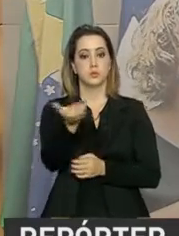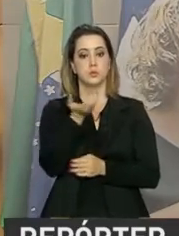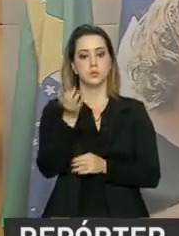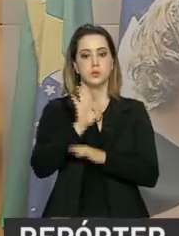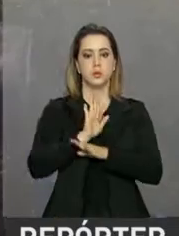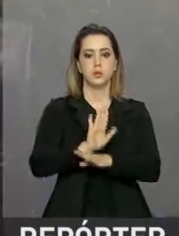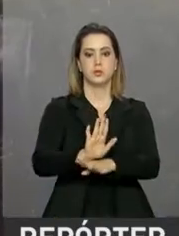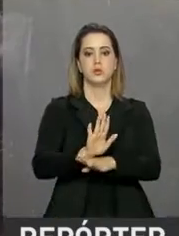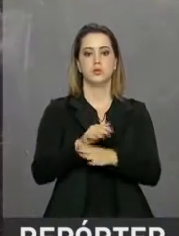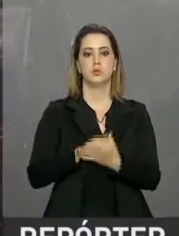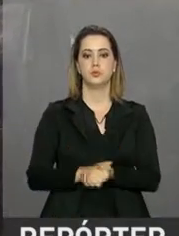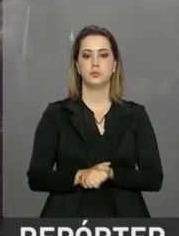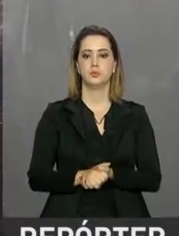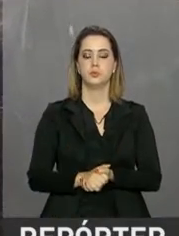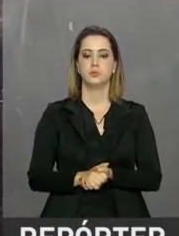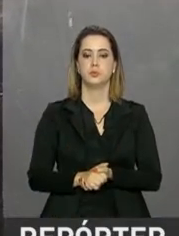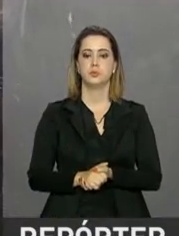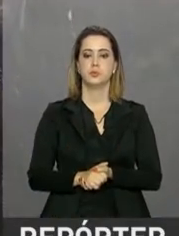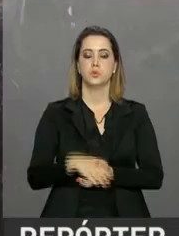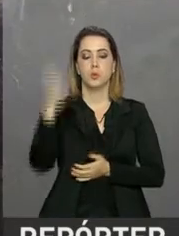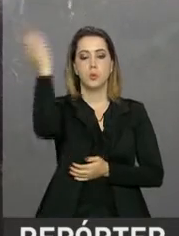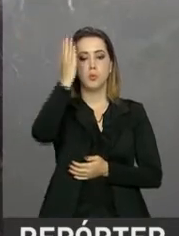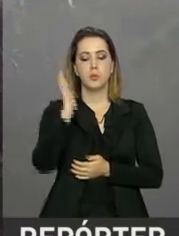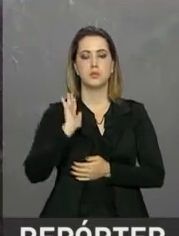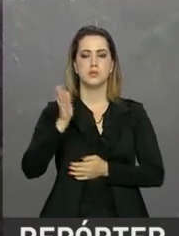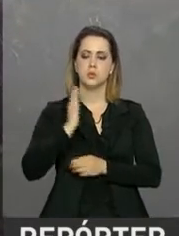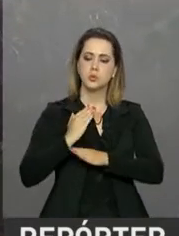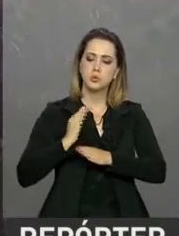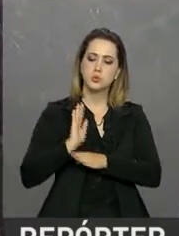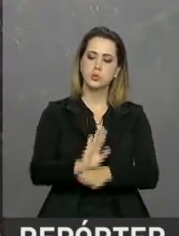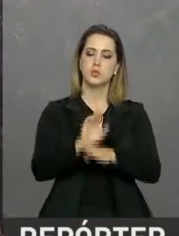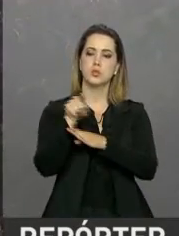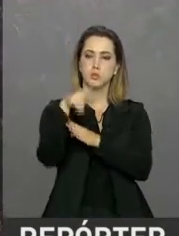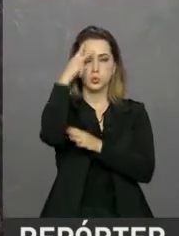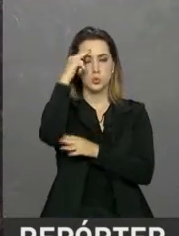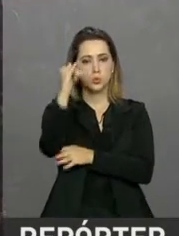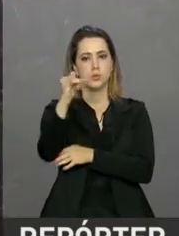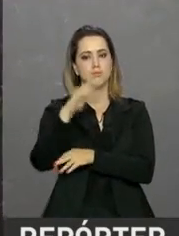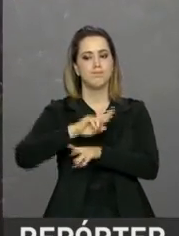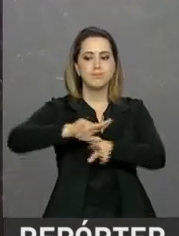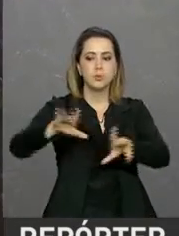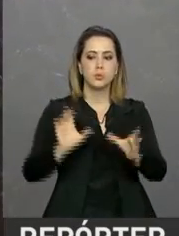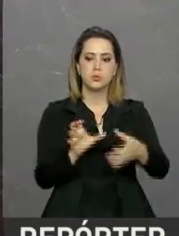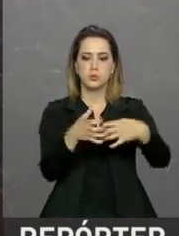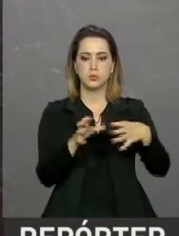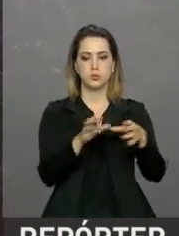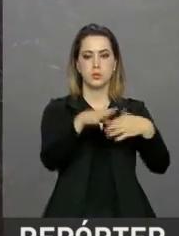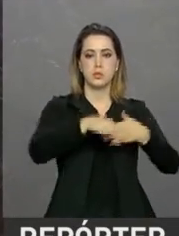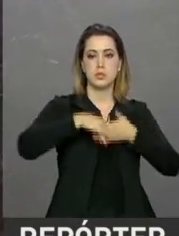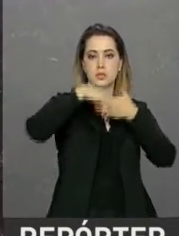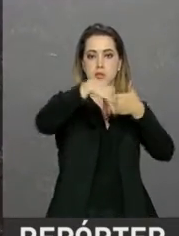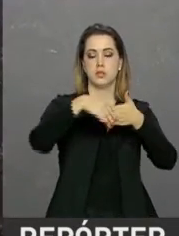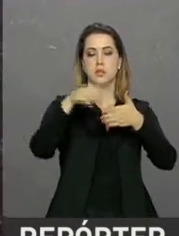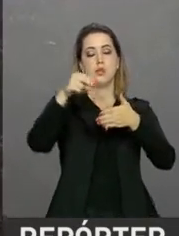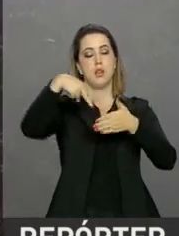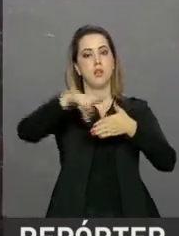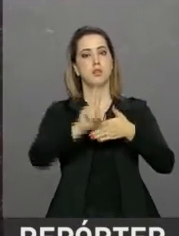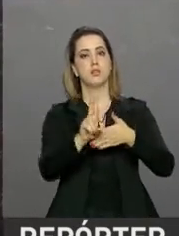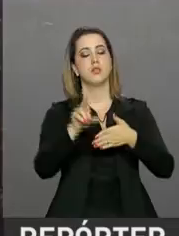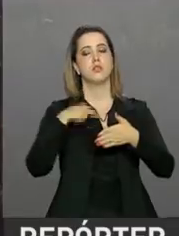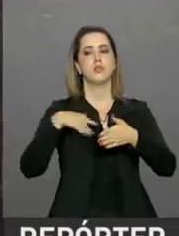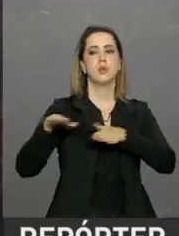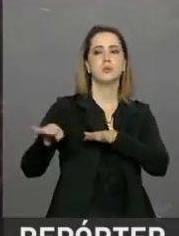O Brasil já coopera com o país caribenho em várias áreas e lidera a Missão das Nações Unidas para a